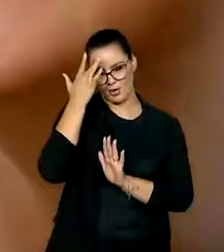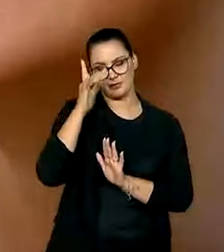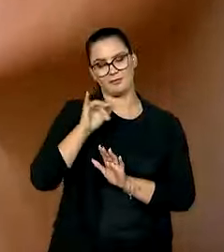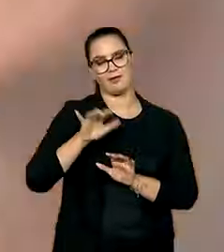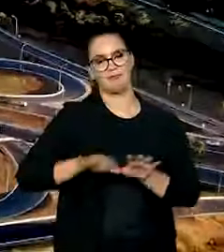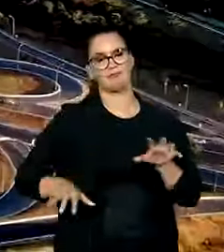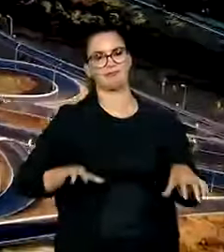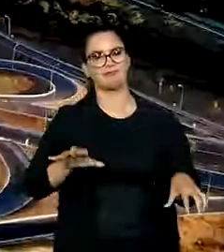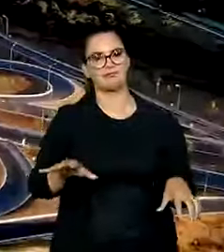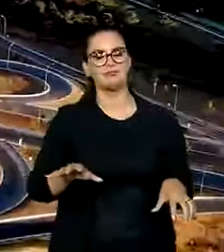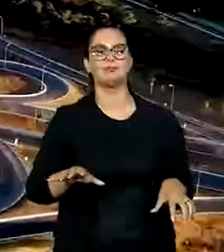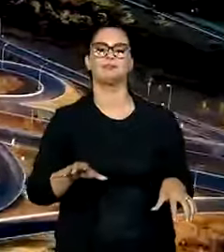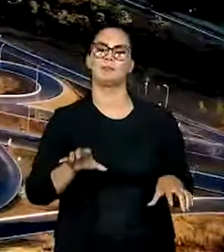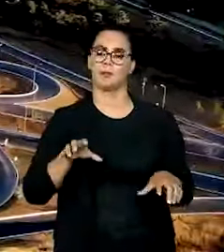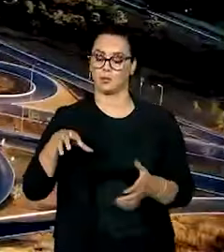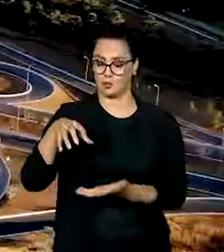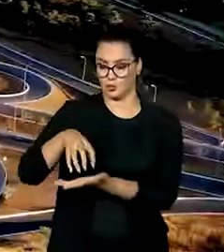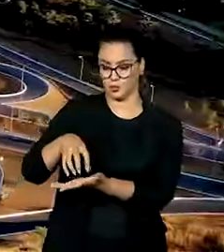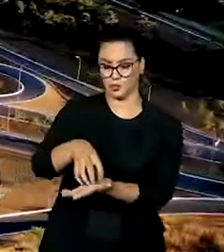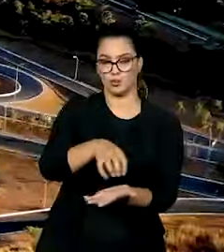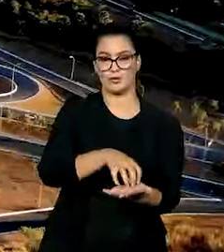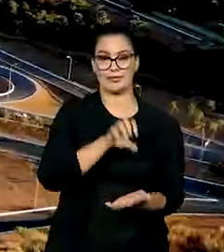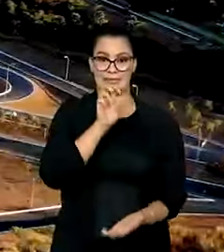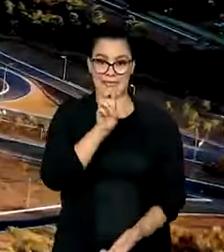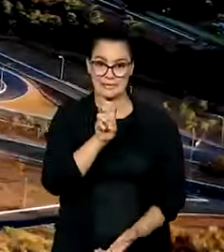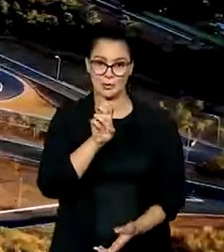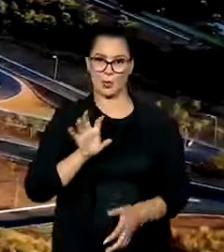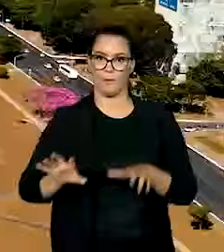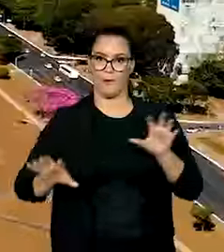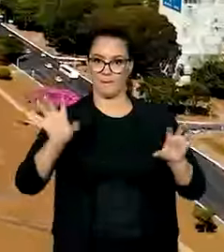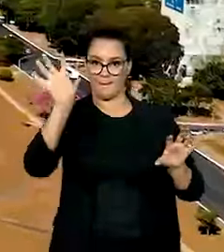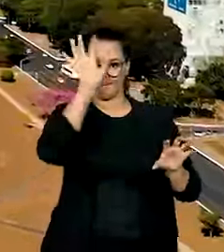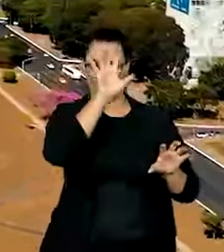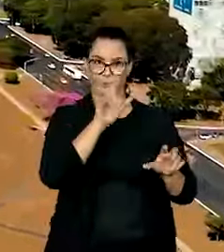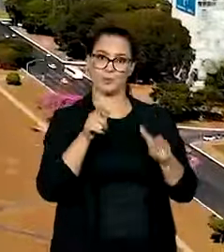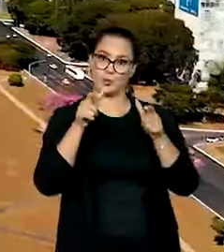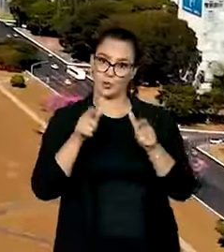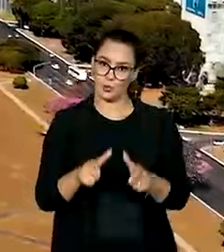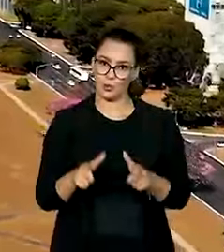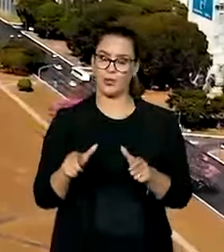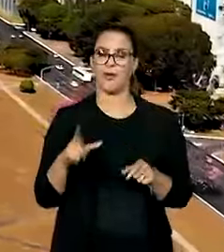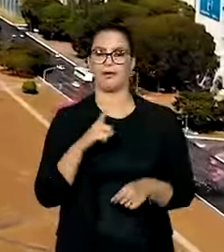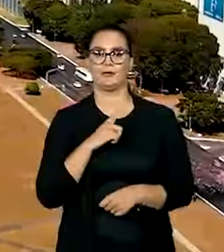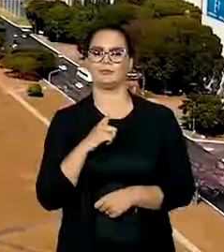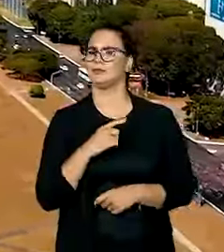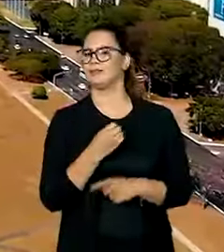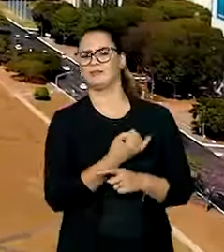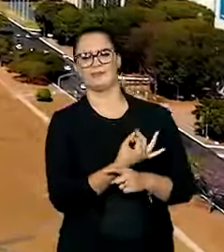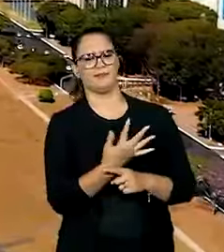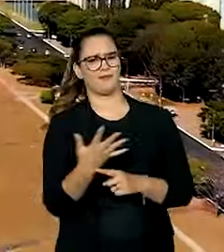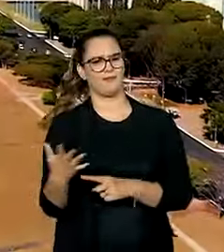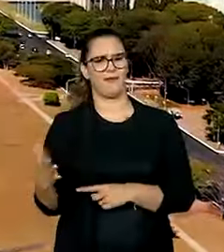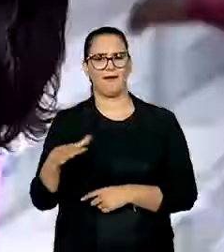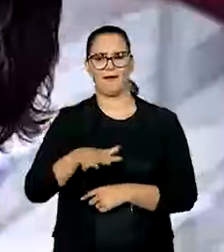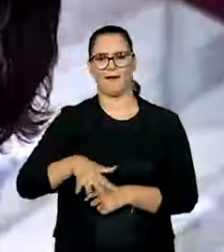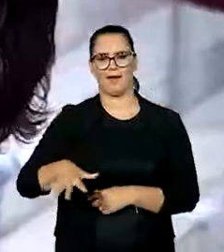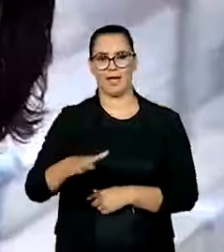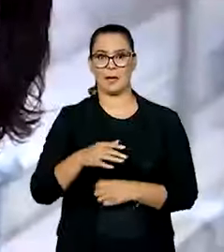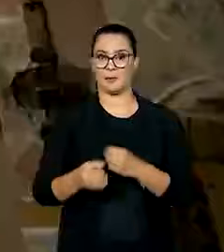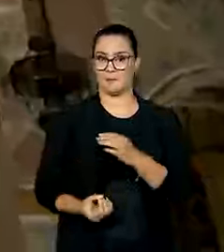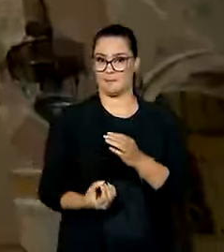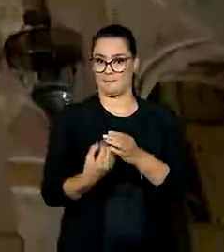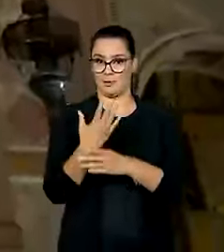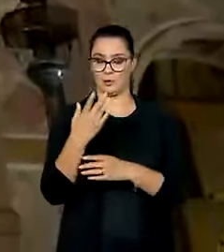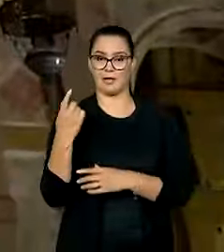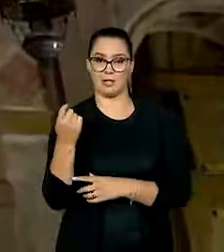desmembradas pelos estandes das cinco regiões do Brasil. O espaço vai reunir vários segmentos da produção